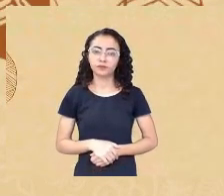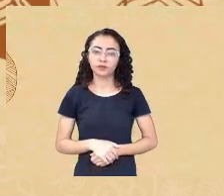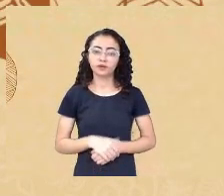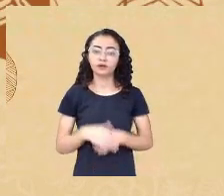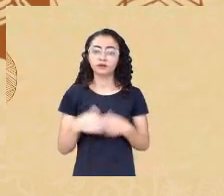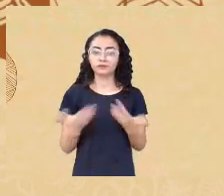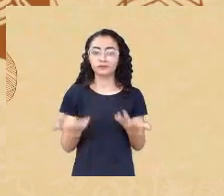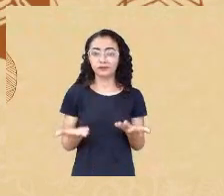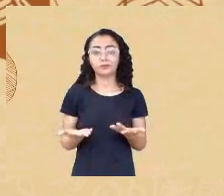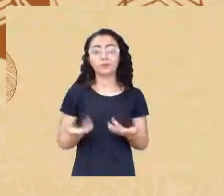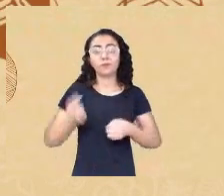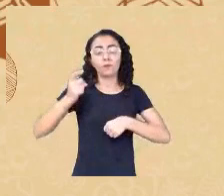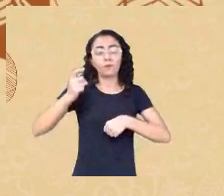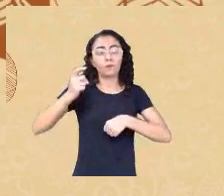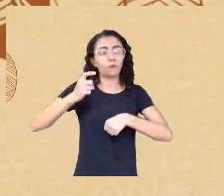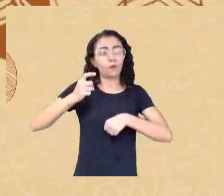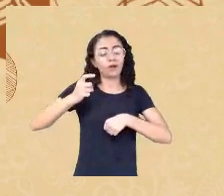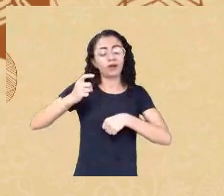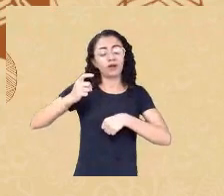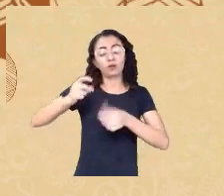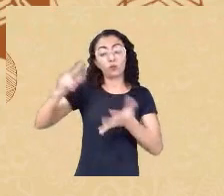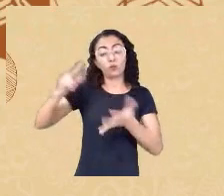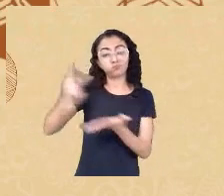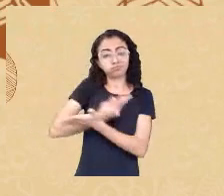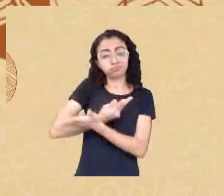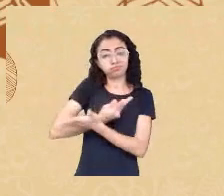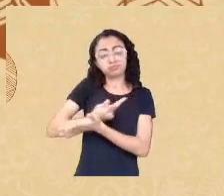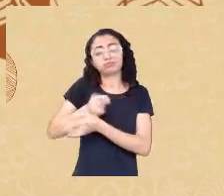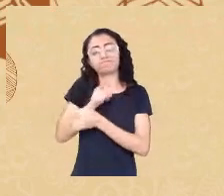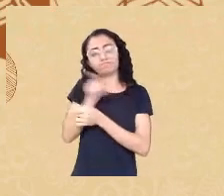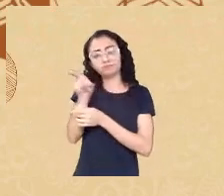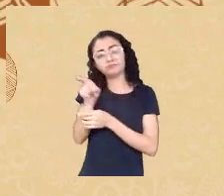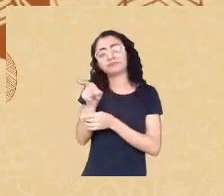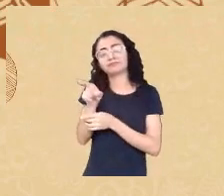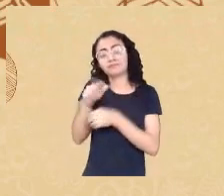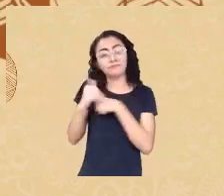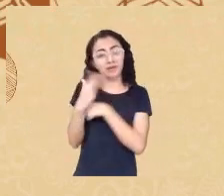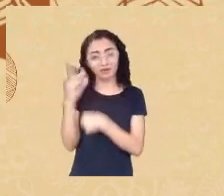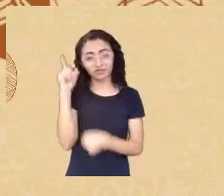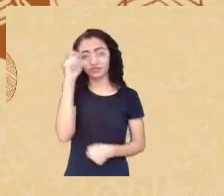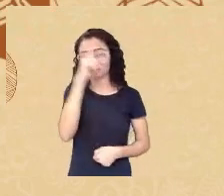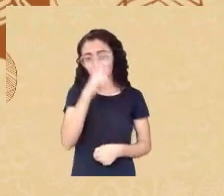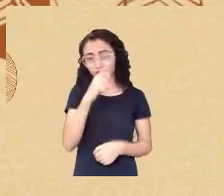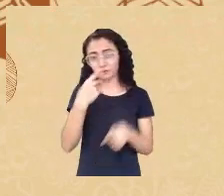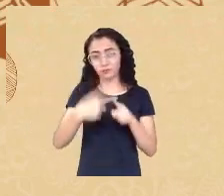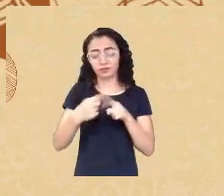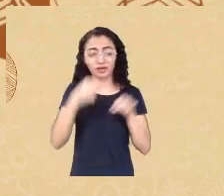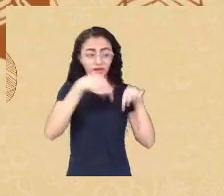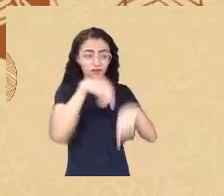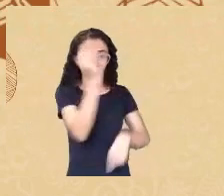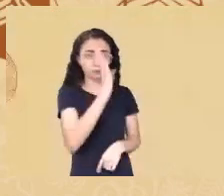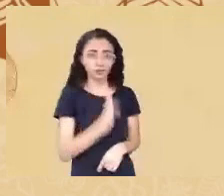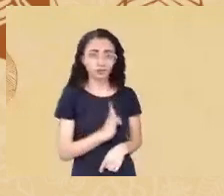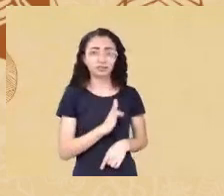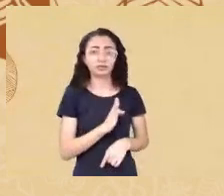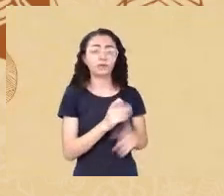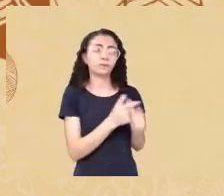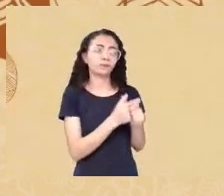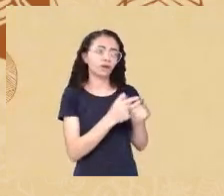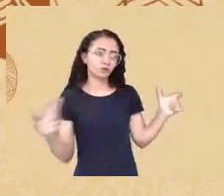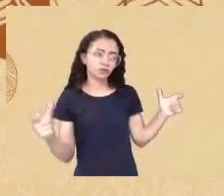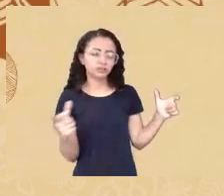difícil porque aqui pelo menos no Brasil em teoria todas as crianças falam português com exceção obviamente dos grupos